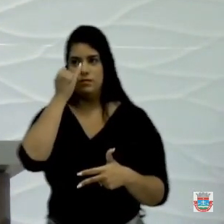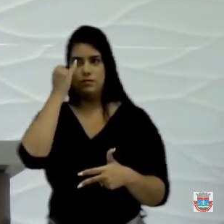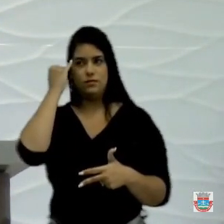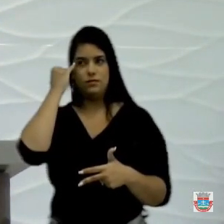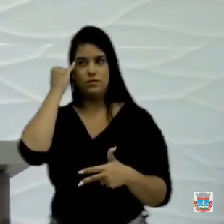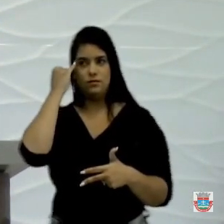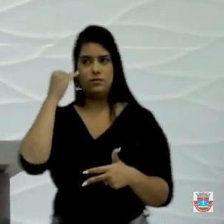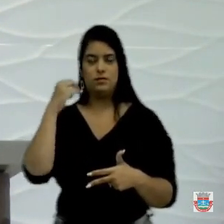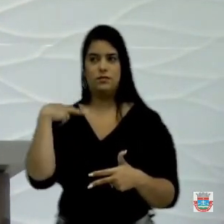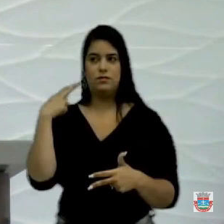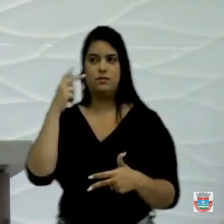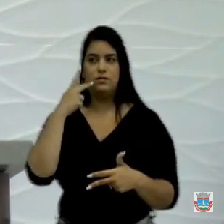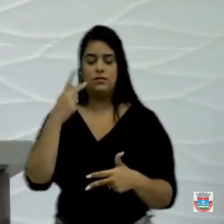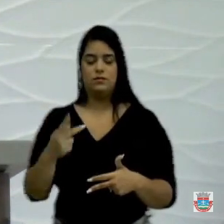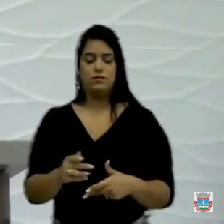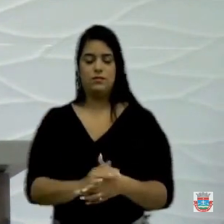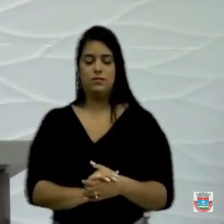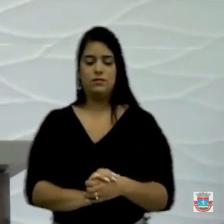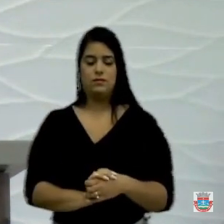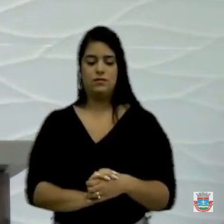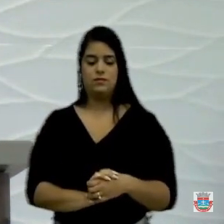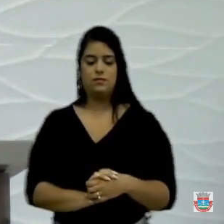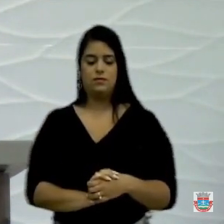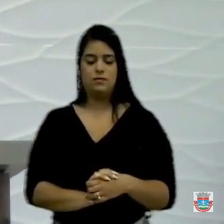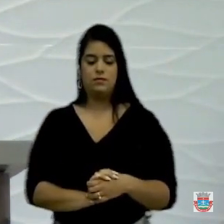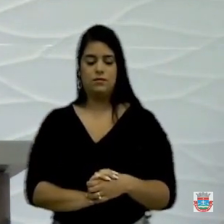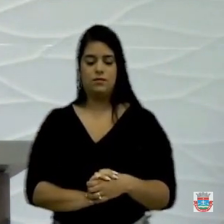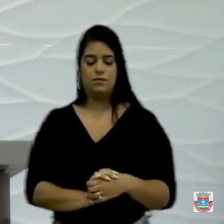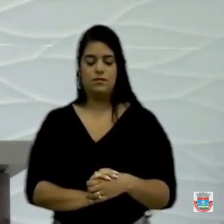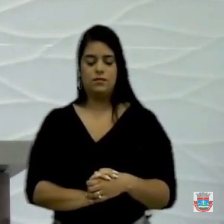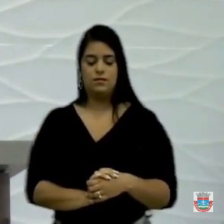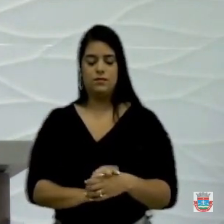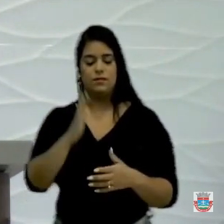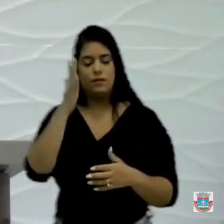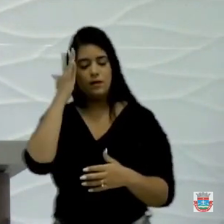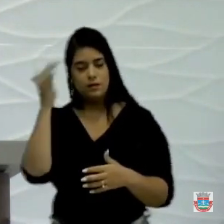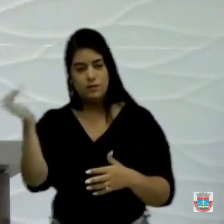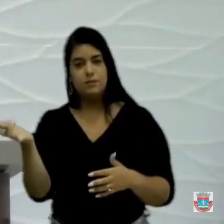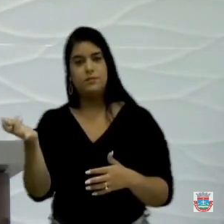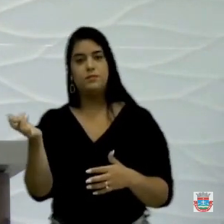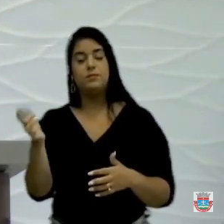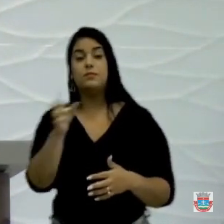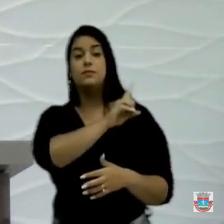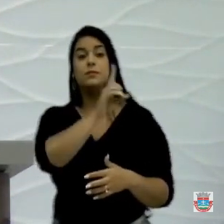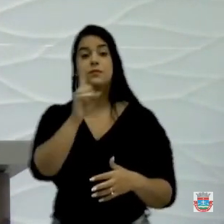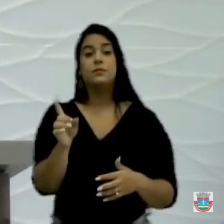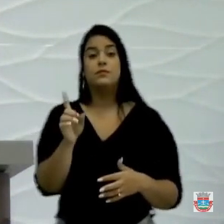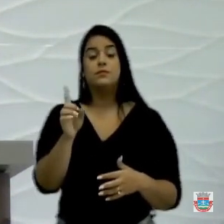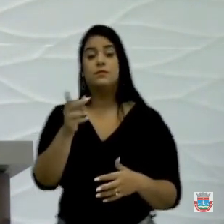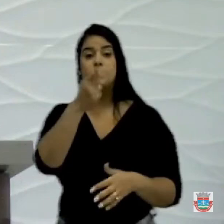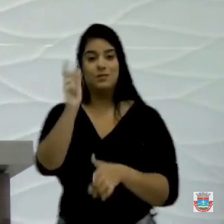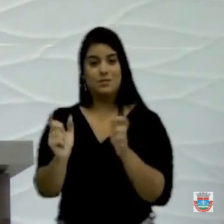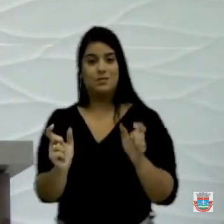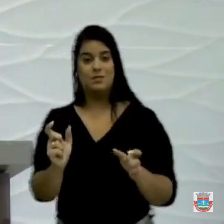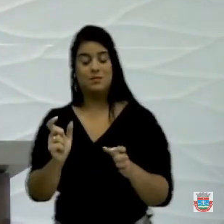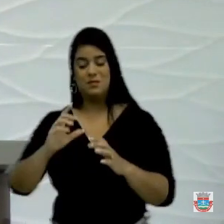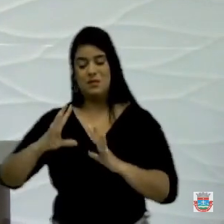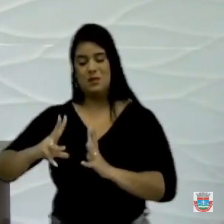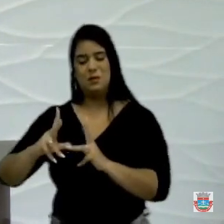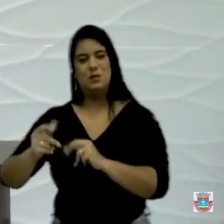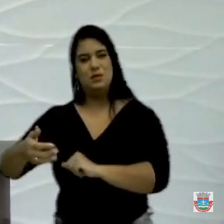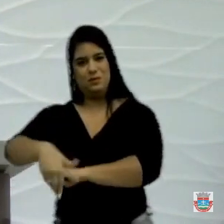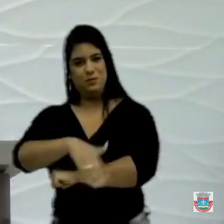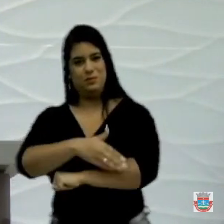tribuna. João da Cruzinha, a vereadora está na tribuna. Amanhã, amanhã é dia do gari. Quero deixar